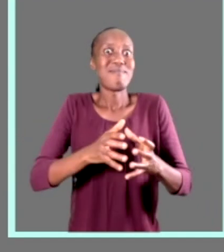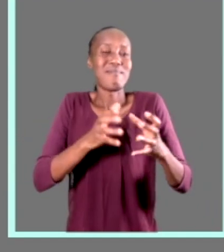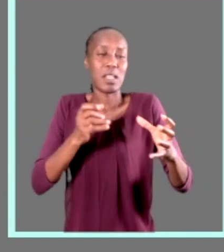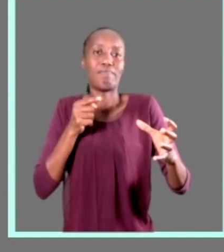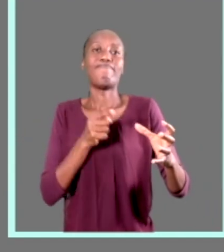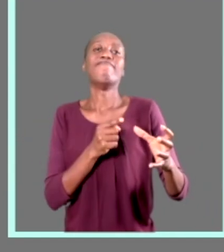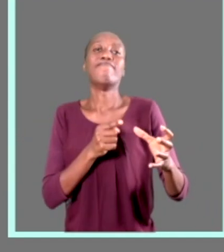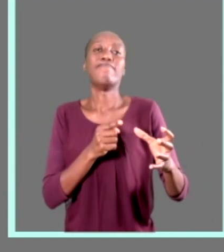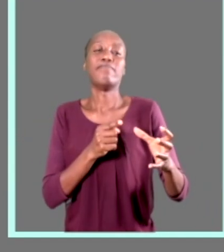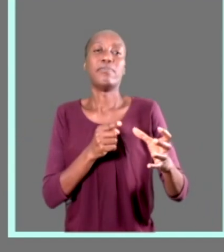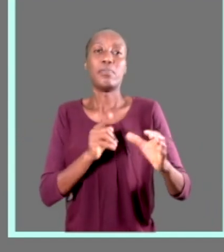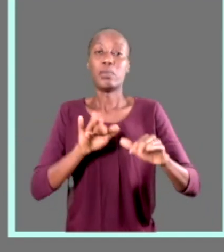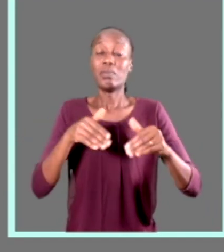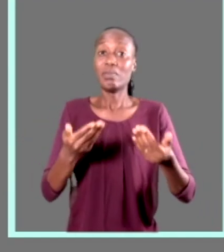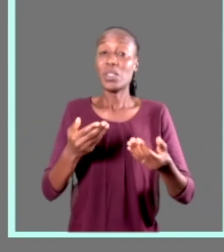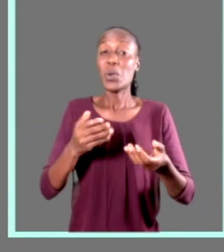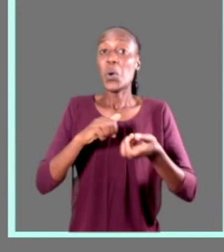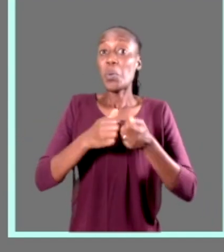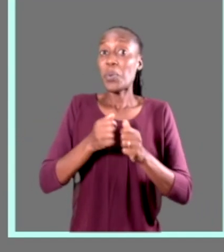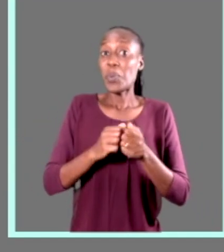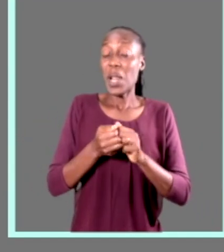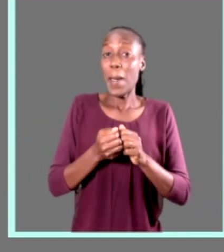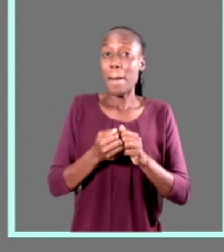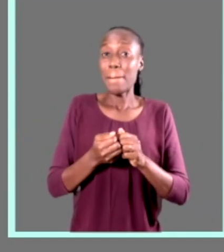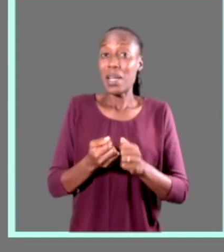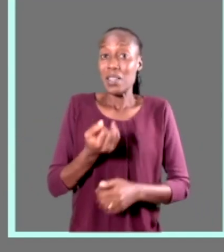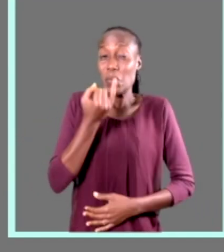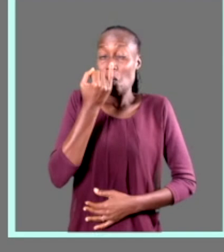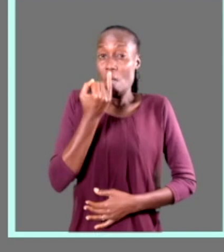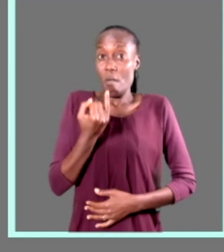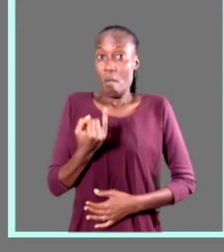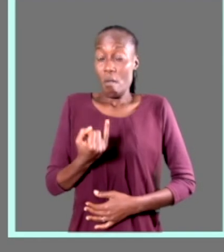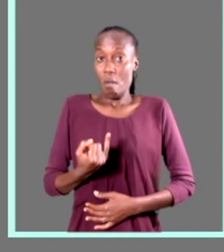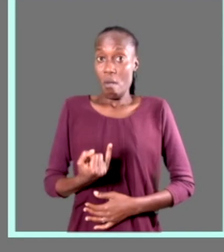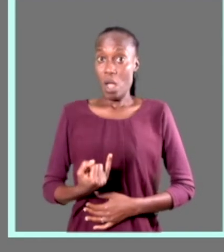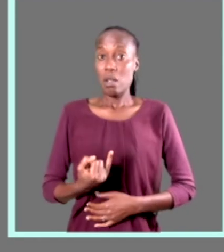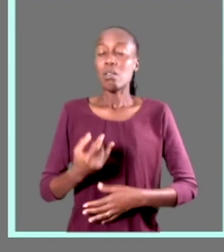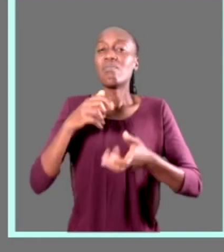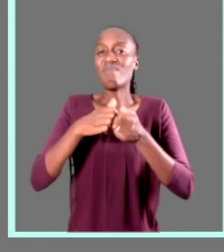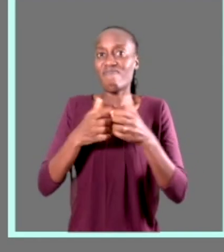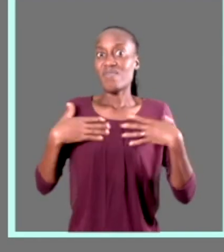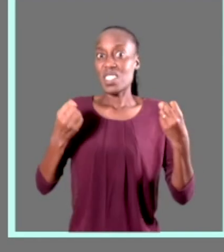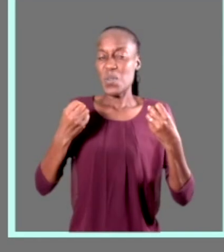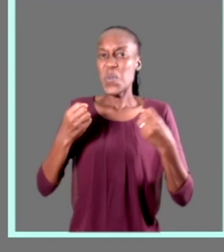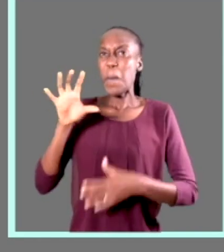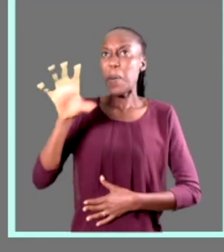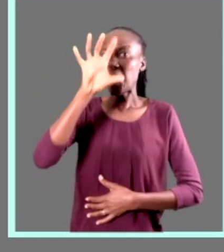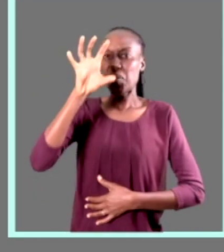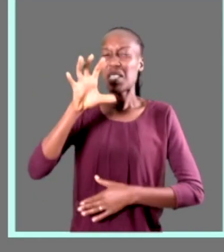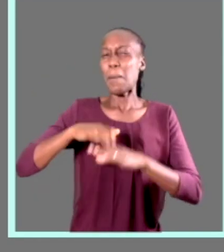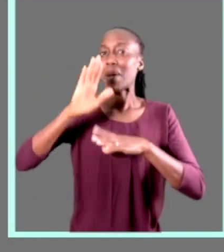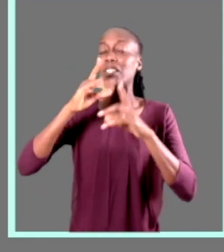parte da população. A malnutrição é um problema sério de saúde pública em todas as províncias de